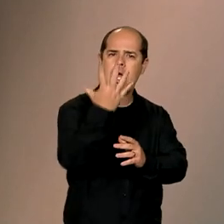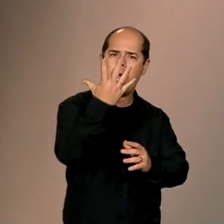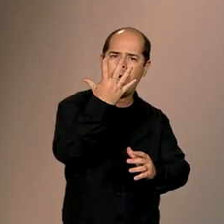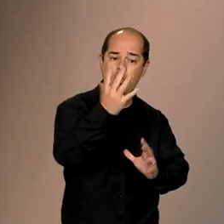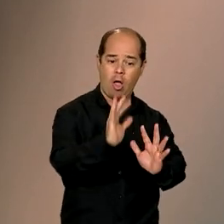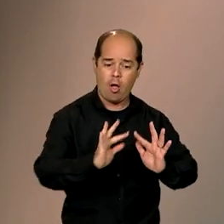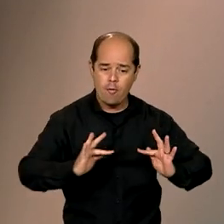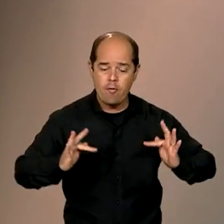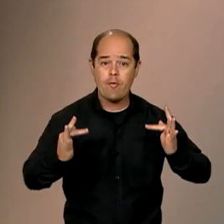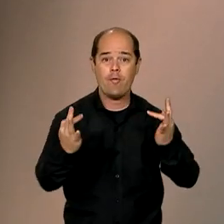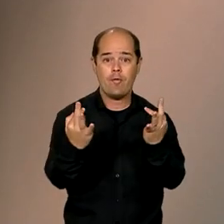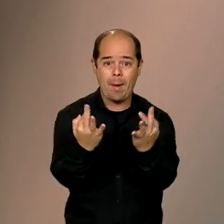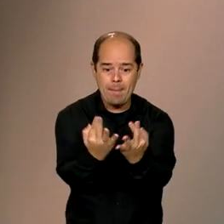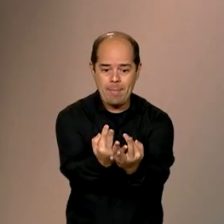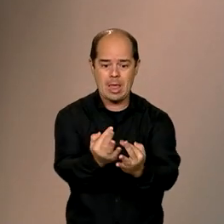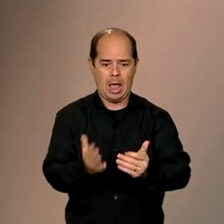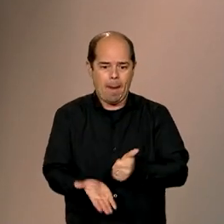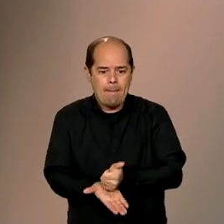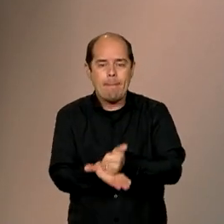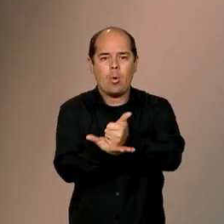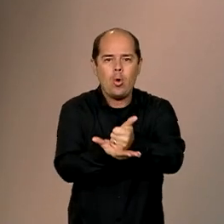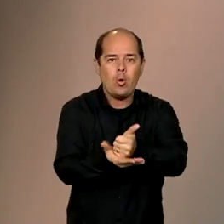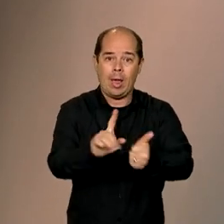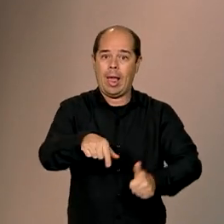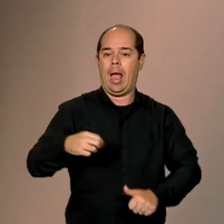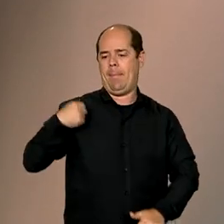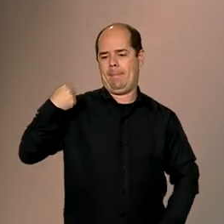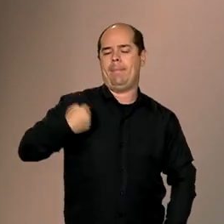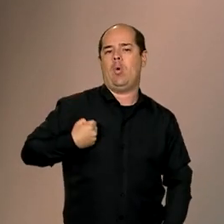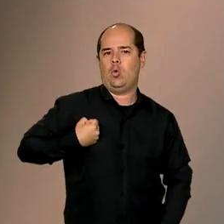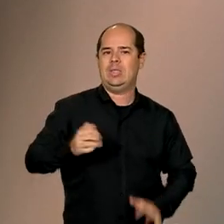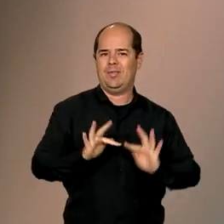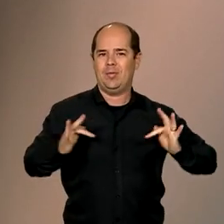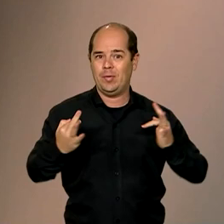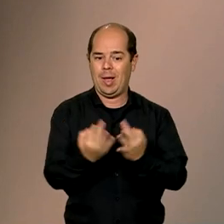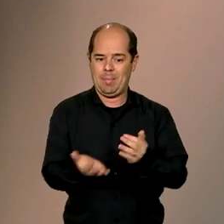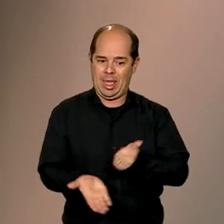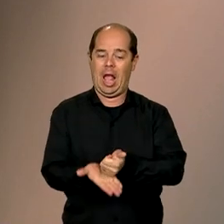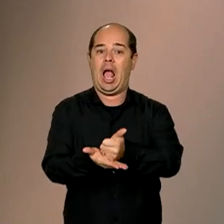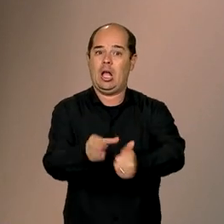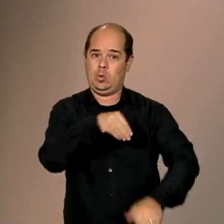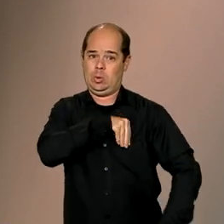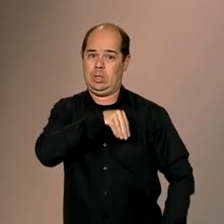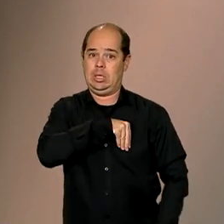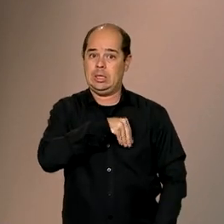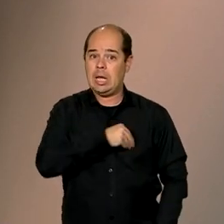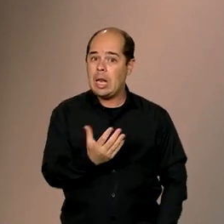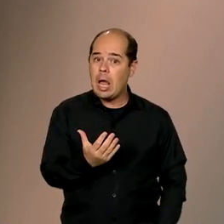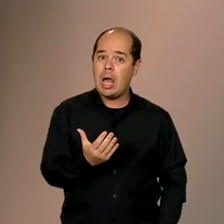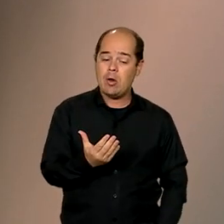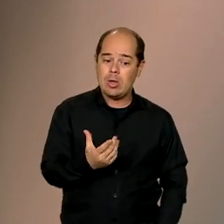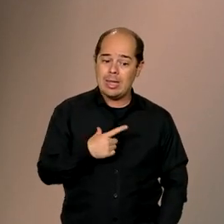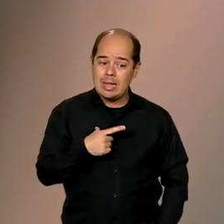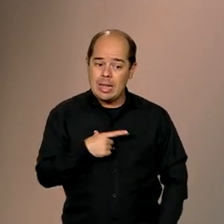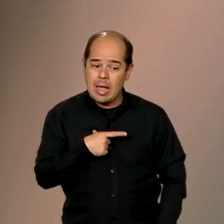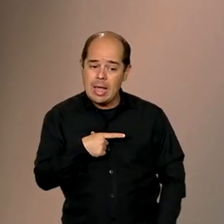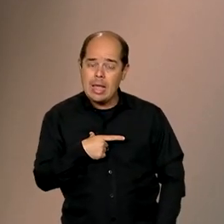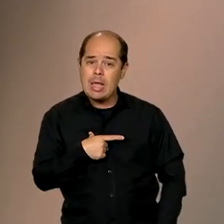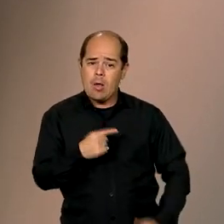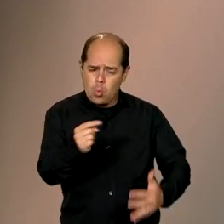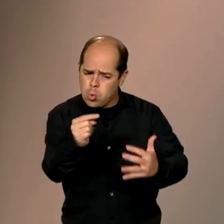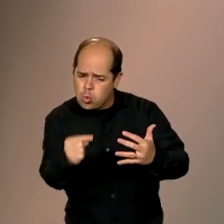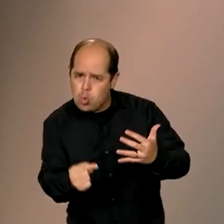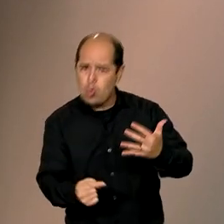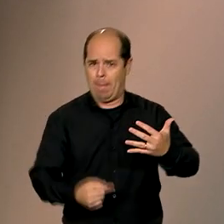famílias, a partir do Bolsa Família, a renda mínima, para garantir que as pessoas tenham as mínimas condições para